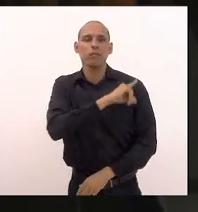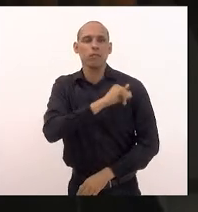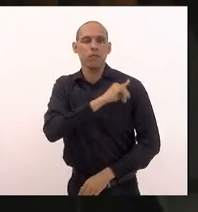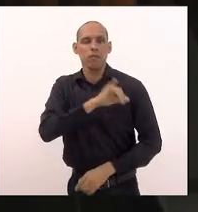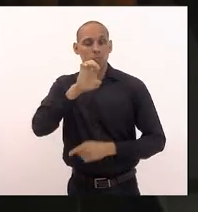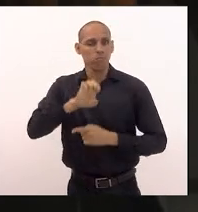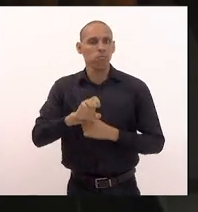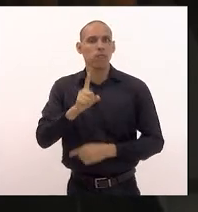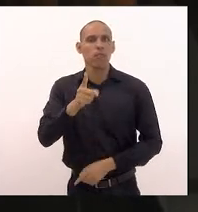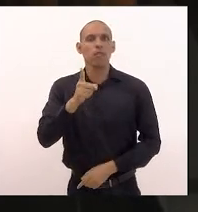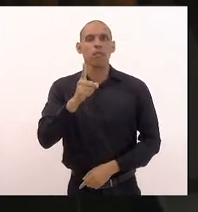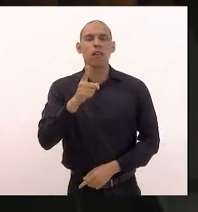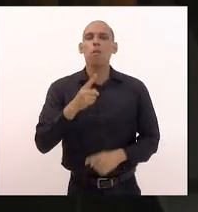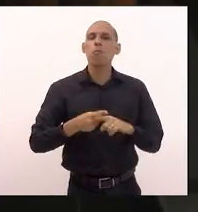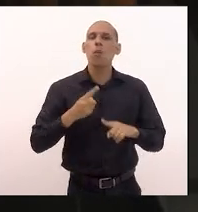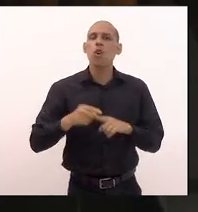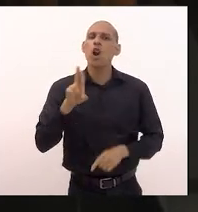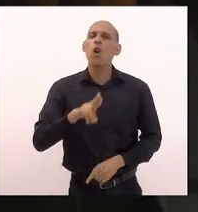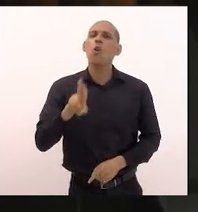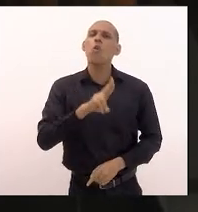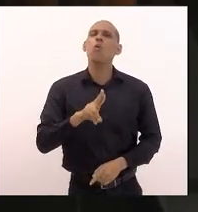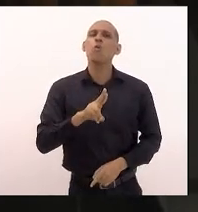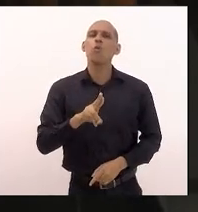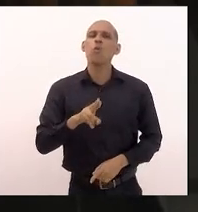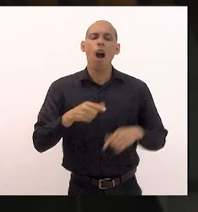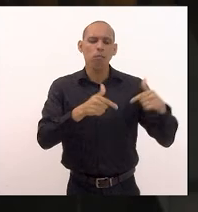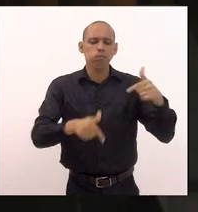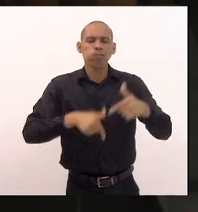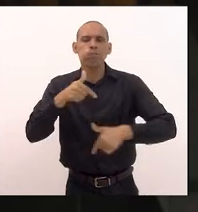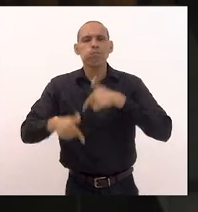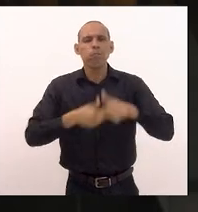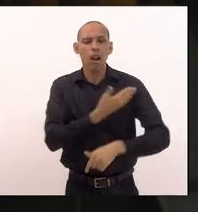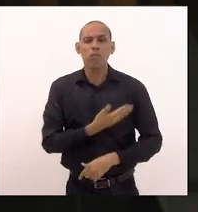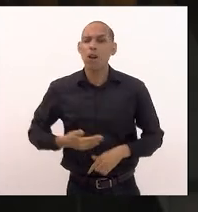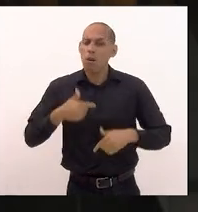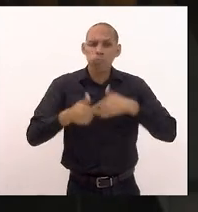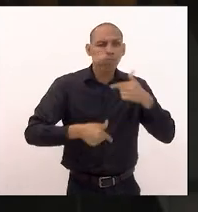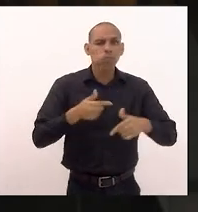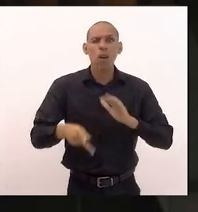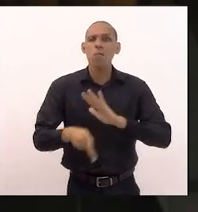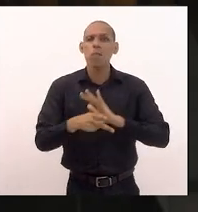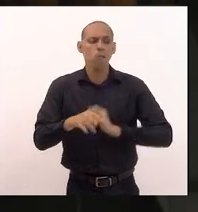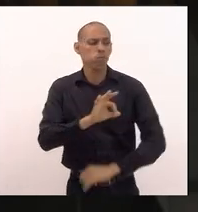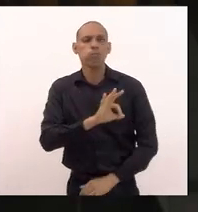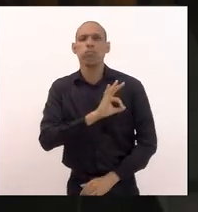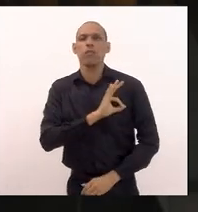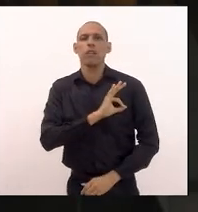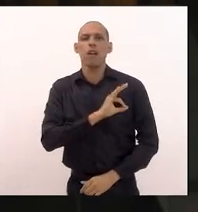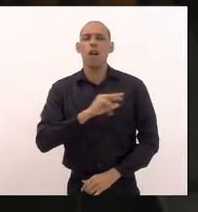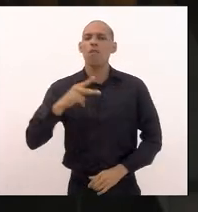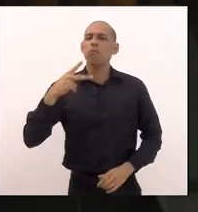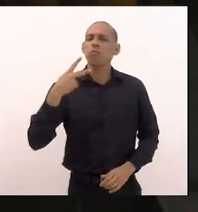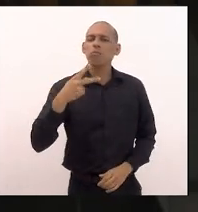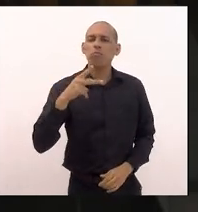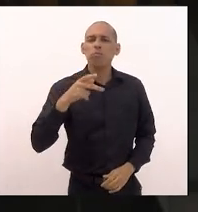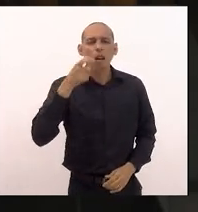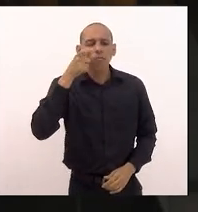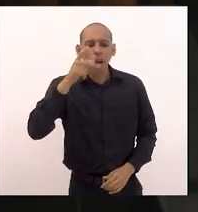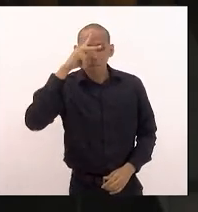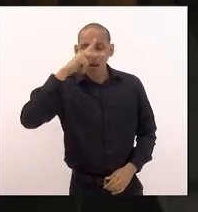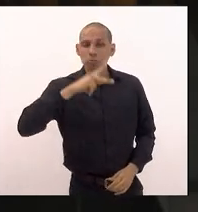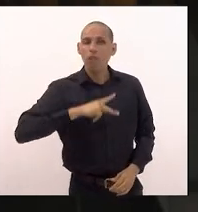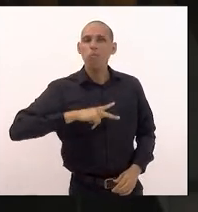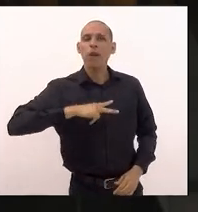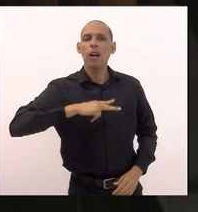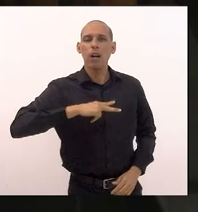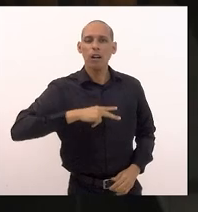Janeiro se valendo da força humana do trabalho de servidores públicos de policiais ao seu interesse pessoal particular